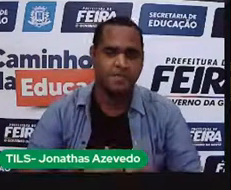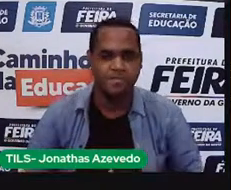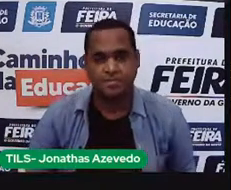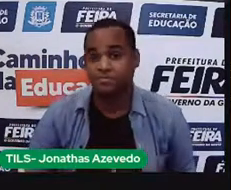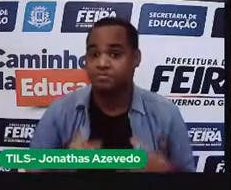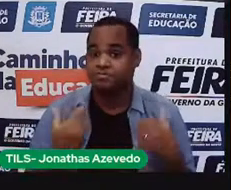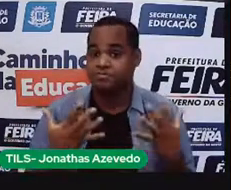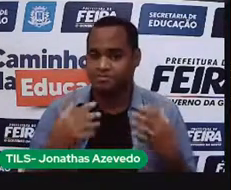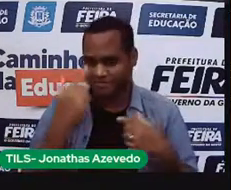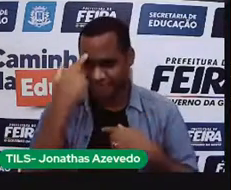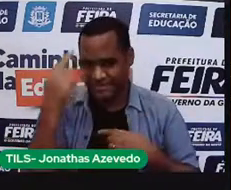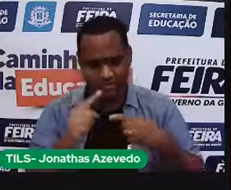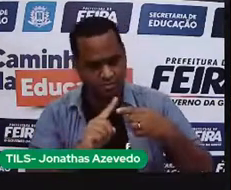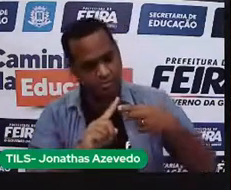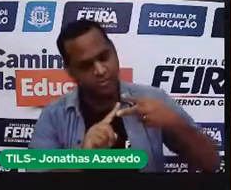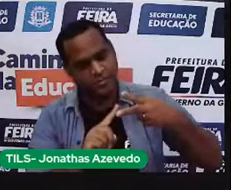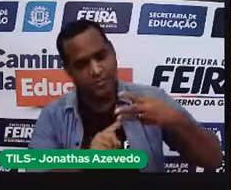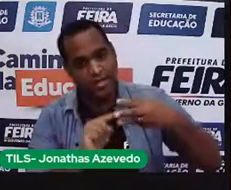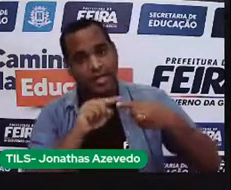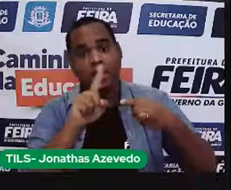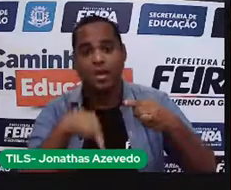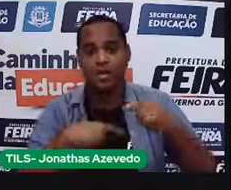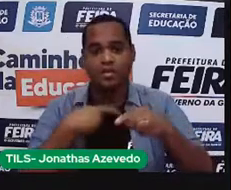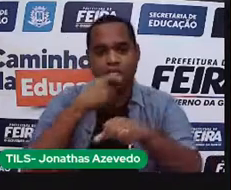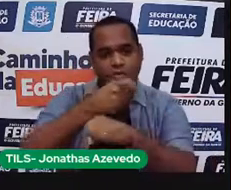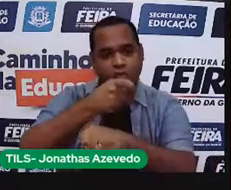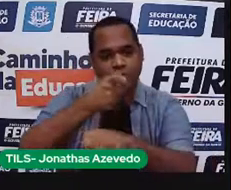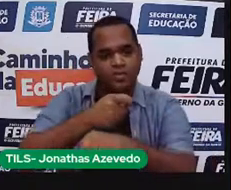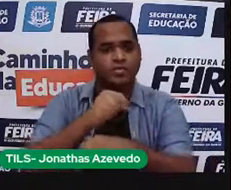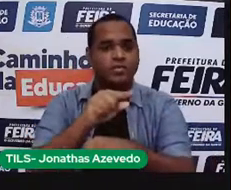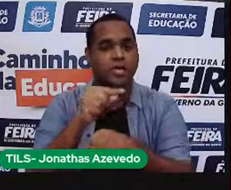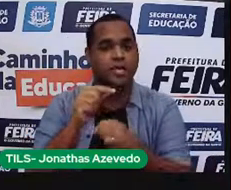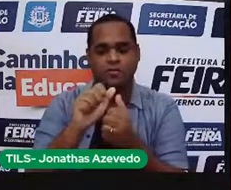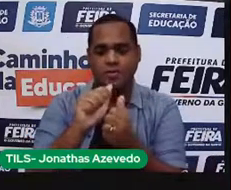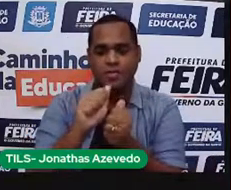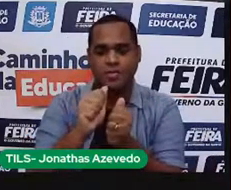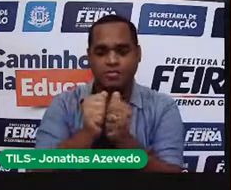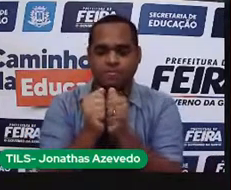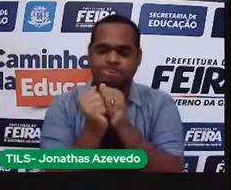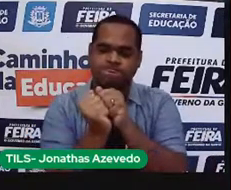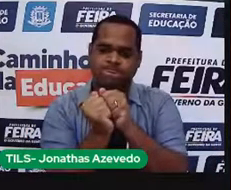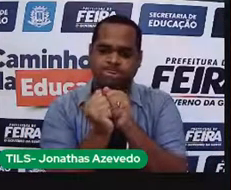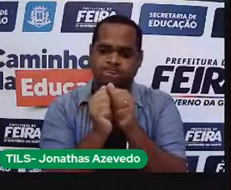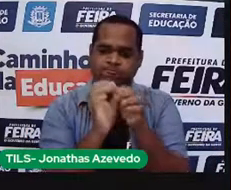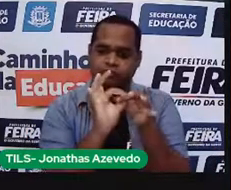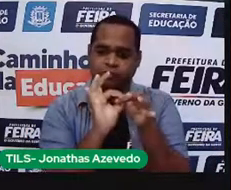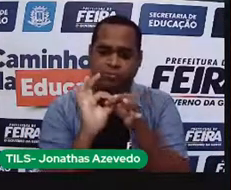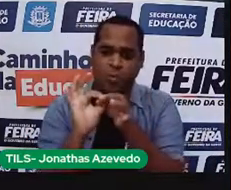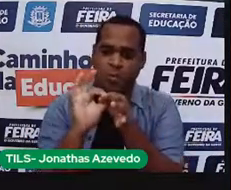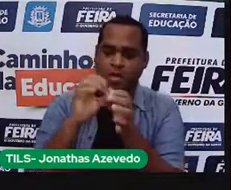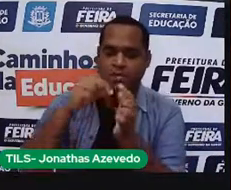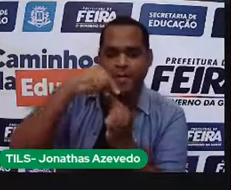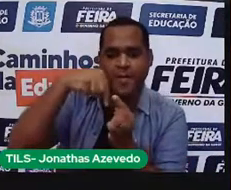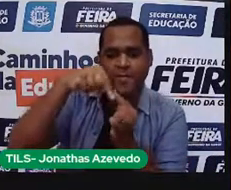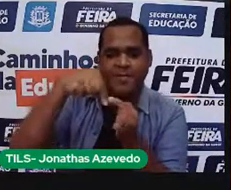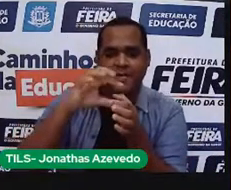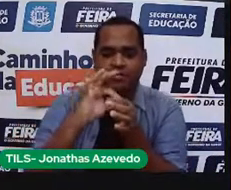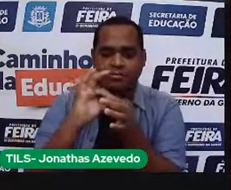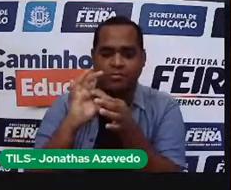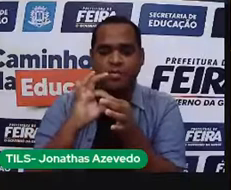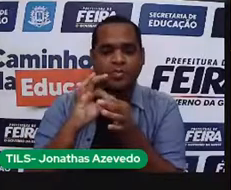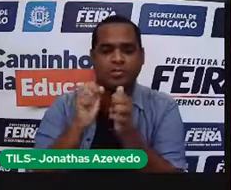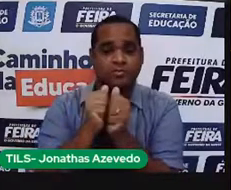Então, quando a matéria está em estado sólido, os átomos que formam essas moléculas estão bem agregados, bem juntinhos ali.